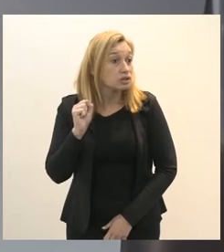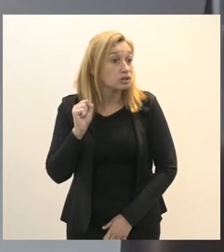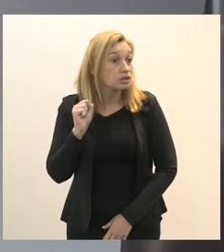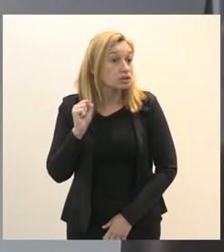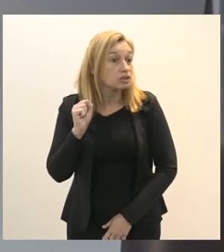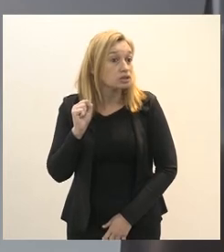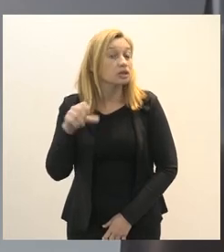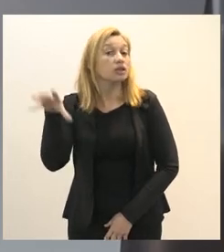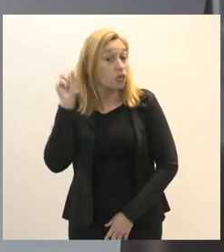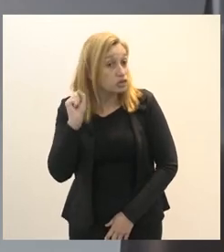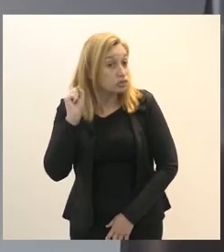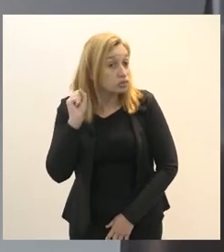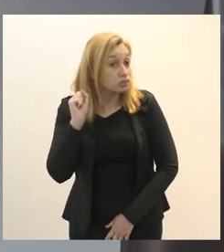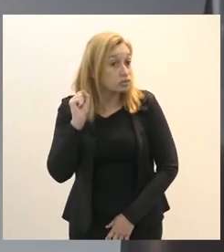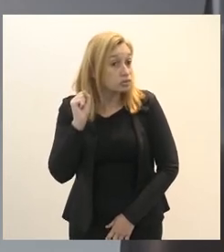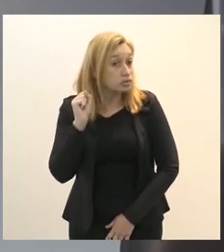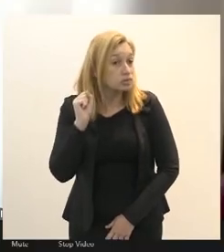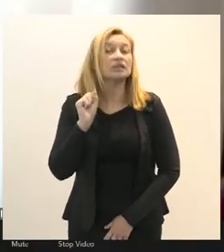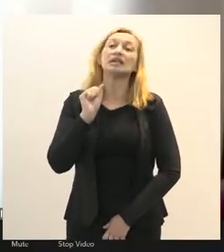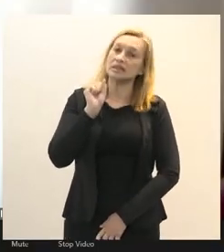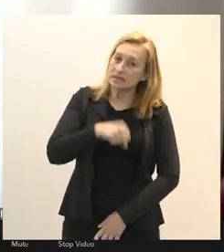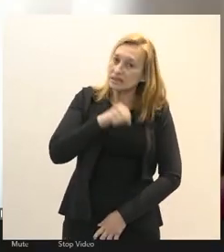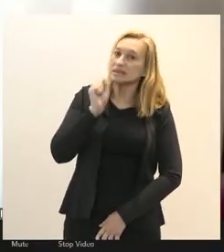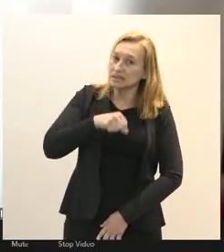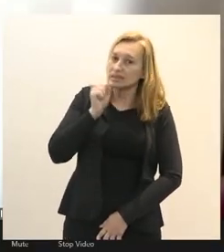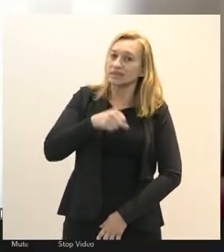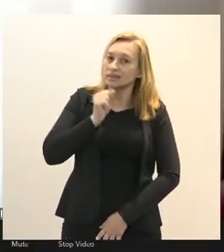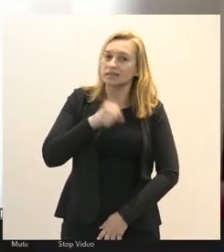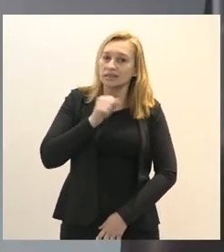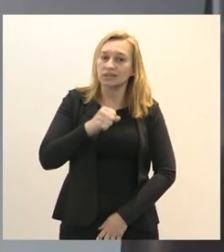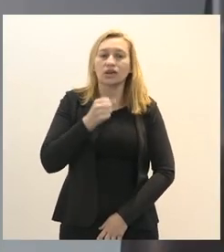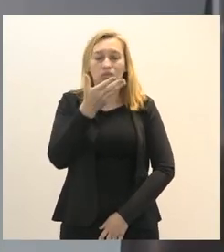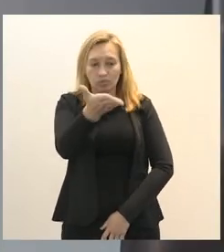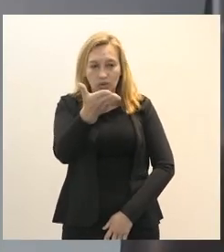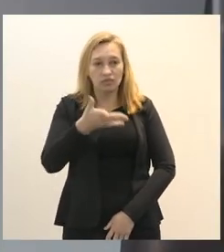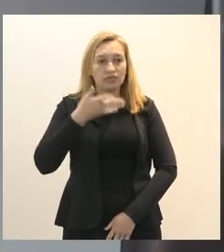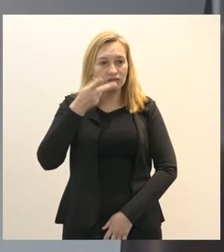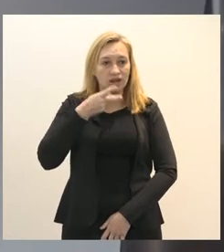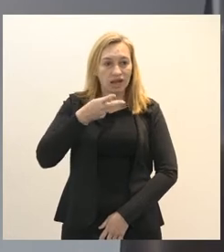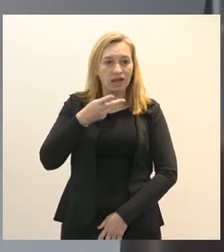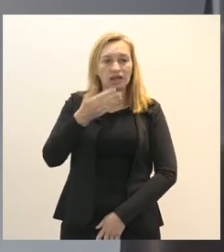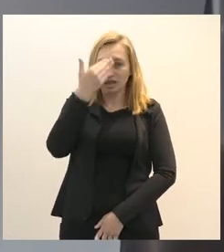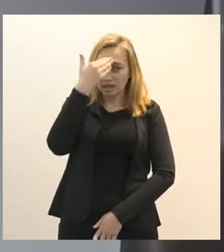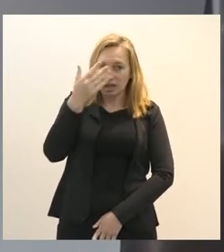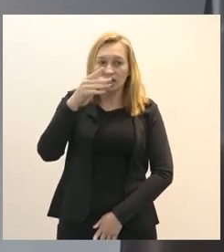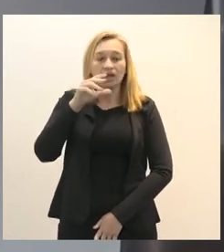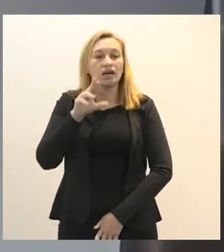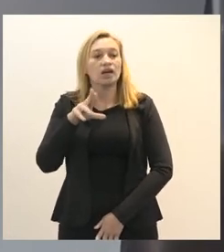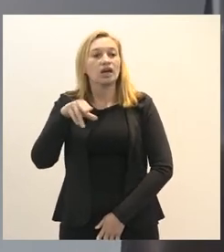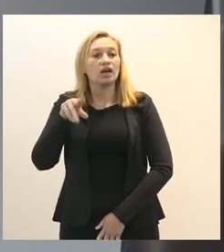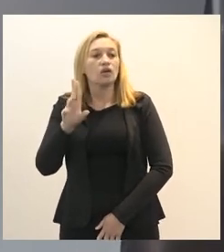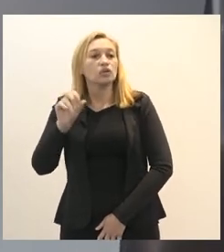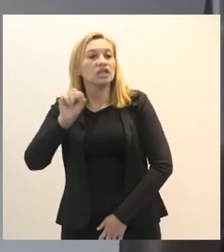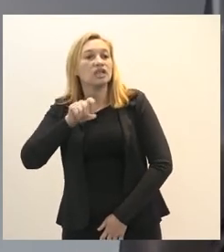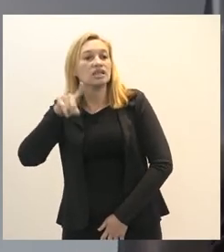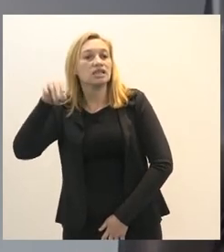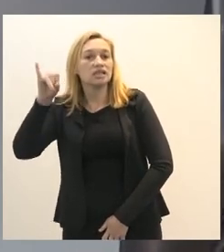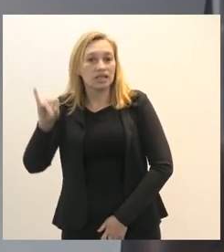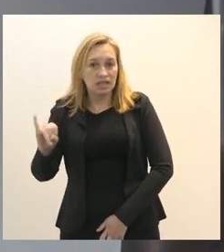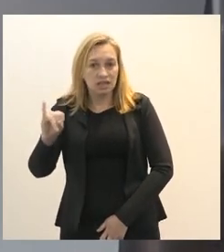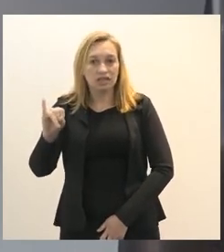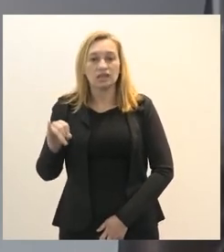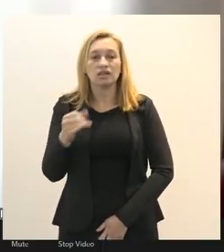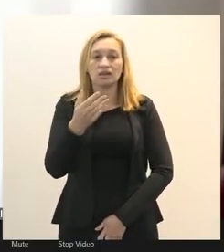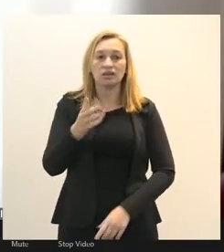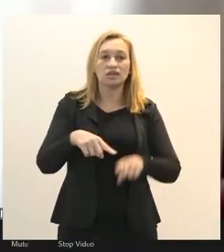está dando para ouvir Lucas estou ouvindo sim estou ouvindo sim você já agradeceu a Eunice aos nossos servidores federais obrigado Lucas